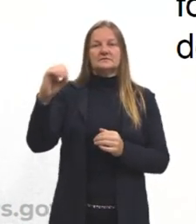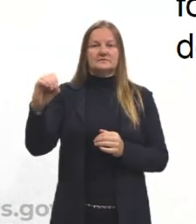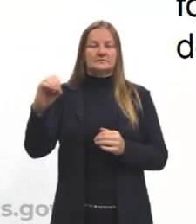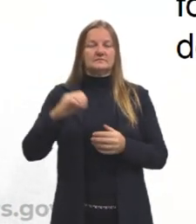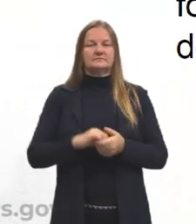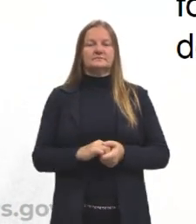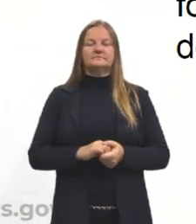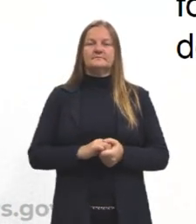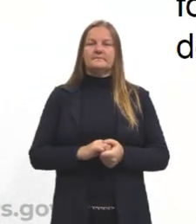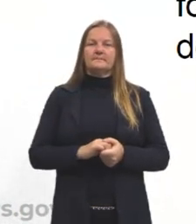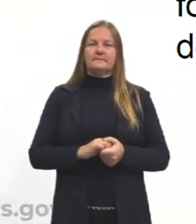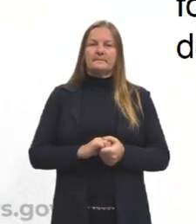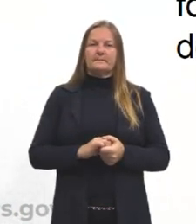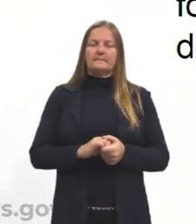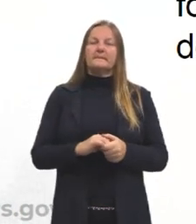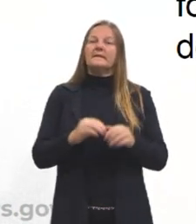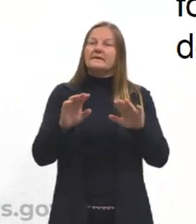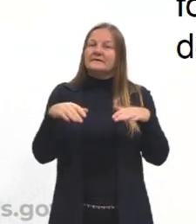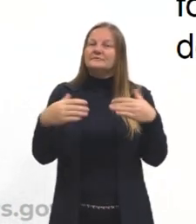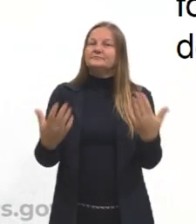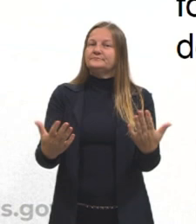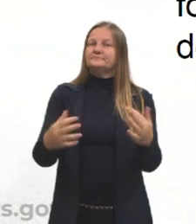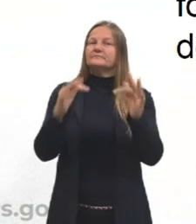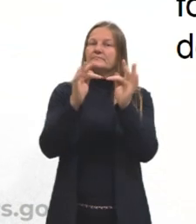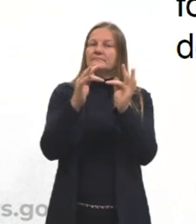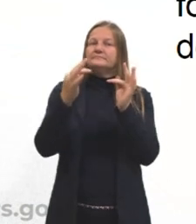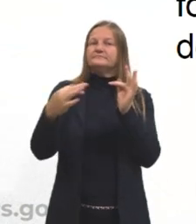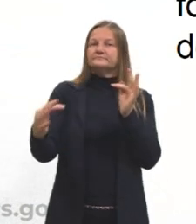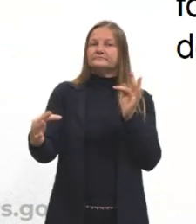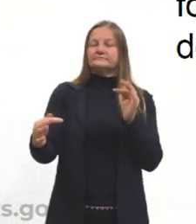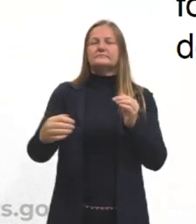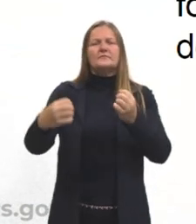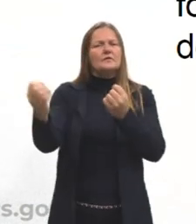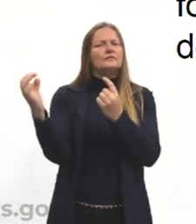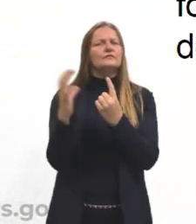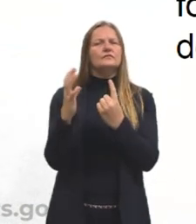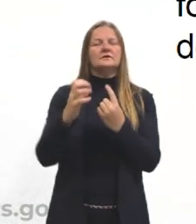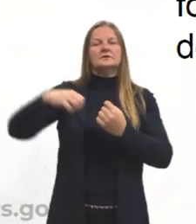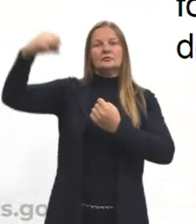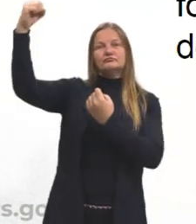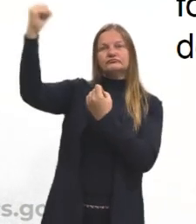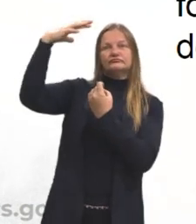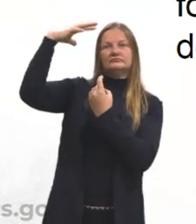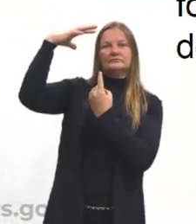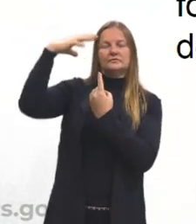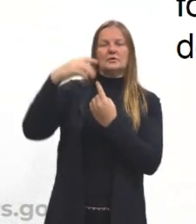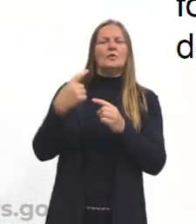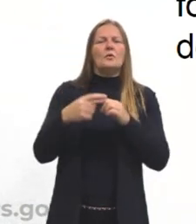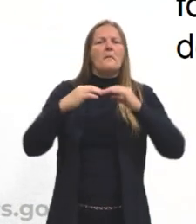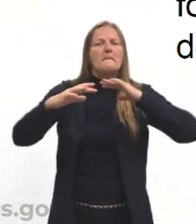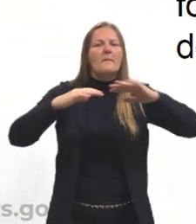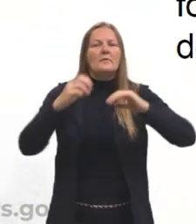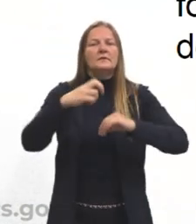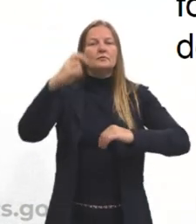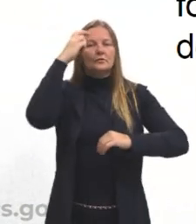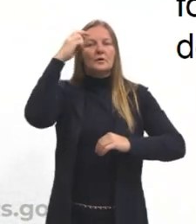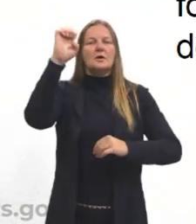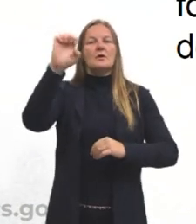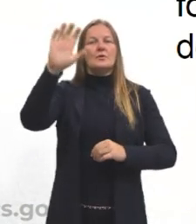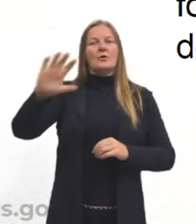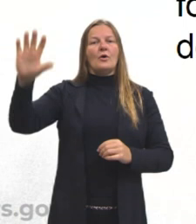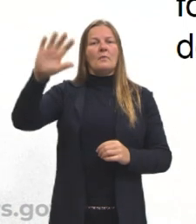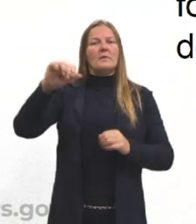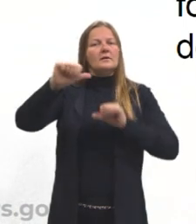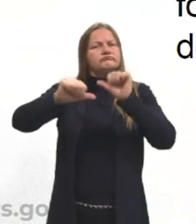setecentismo. Então, o arcadismo, ele teve como influência o iluminismo, que foi um movimento cultural europeu que